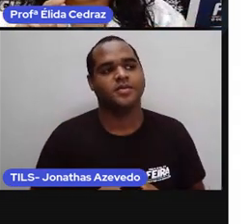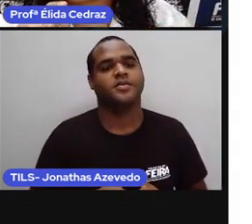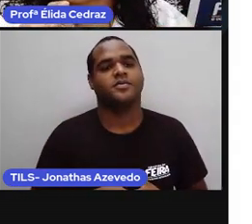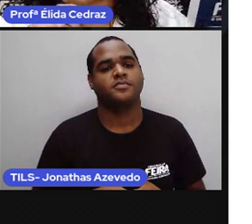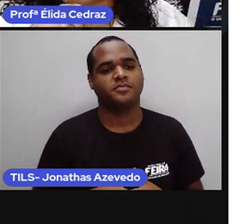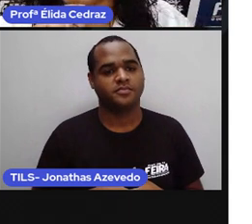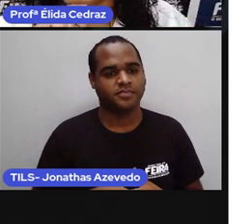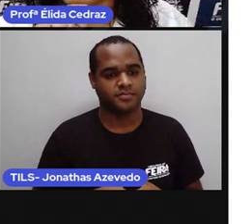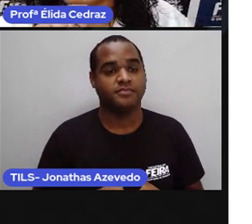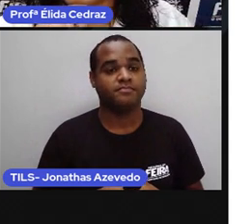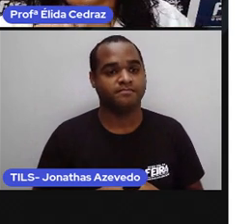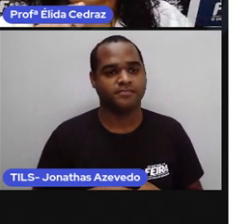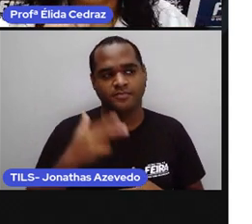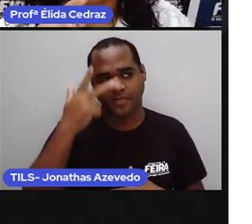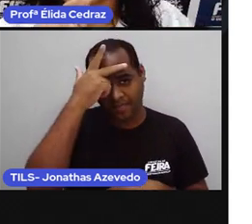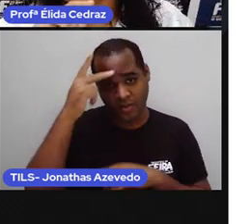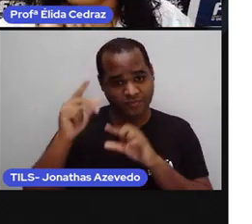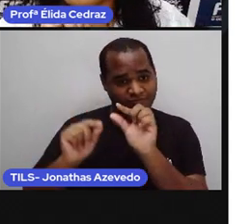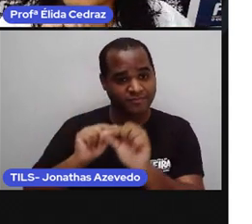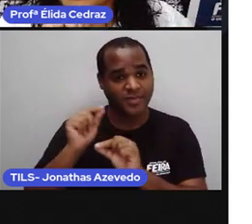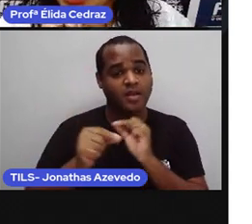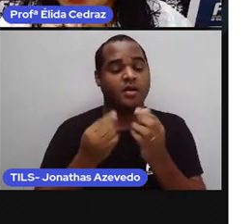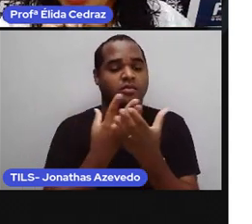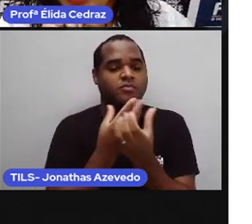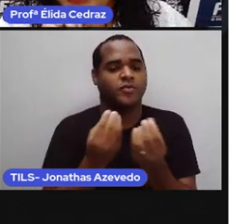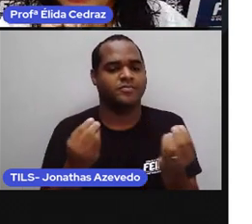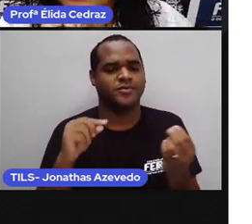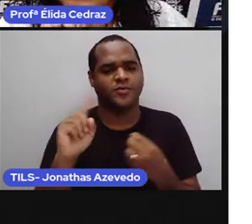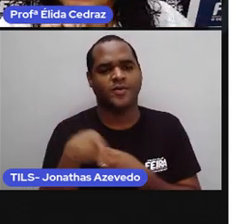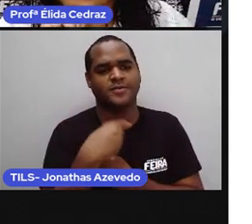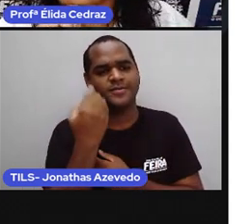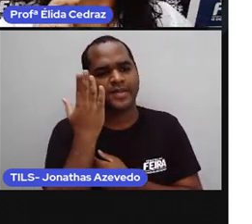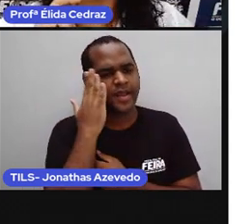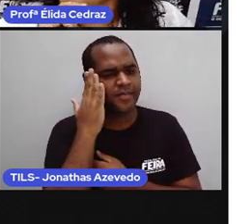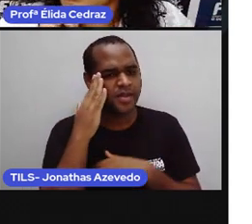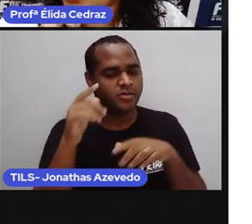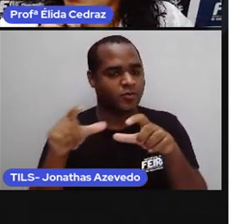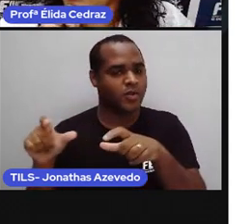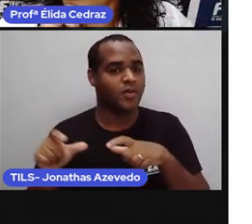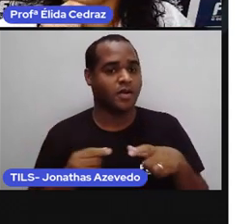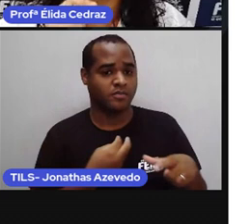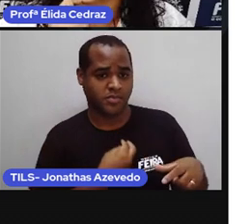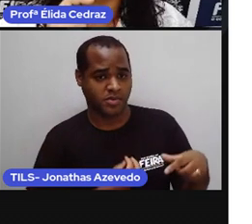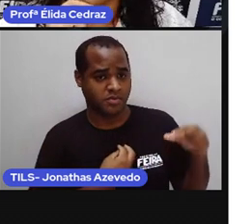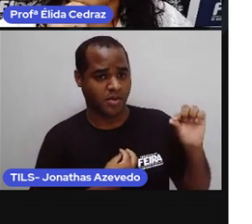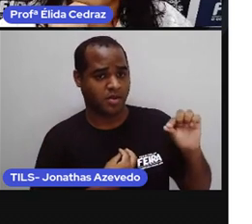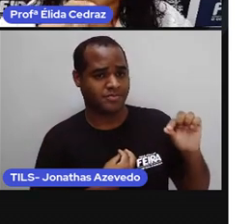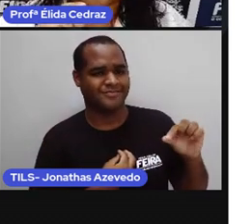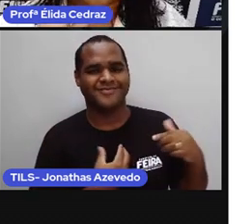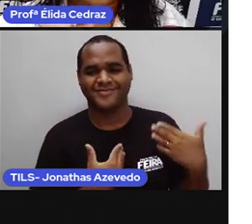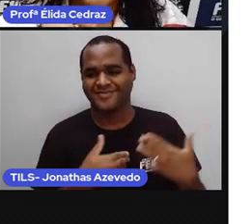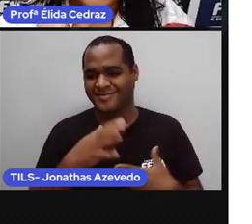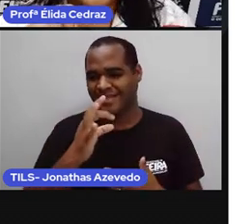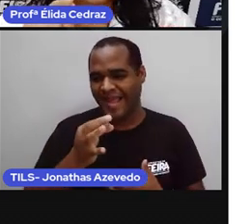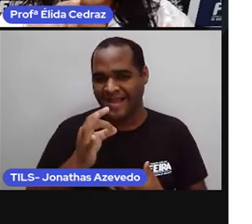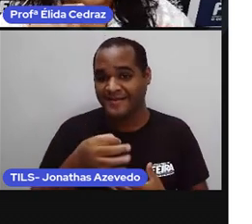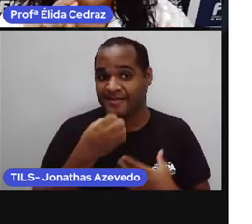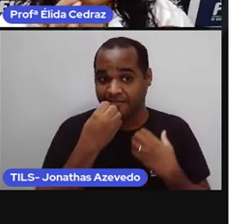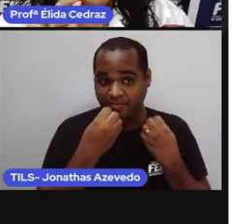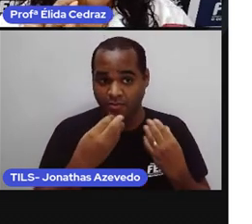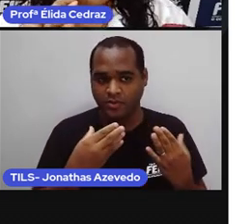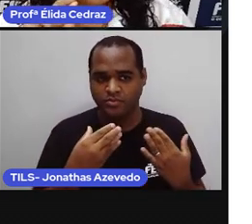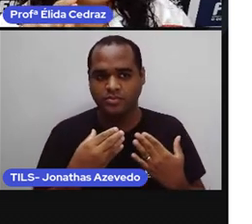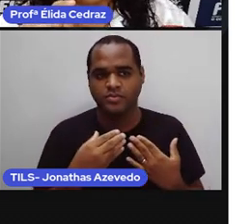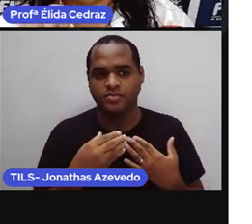Muitas pessoas não sabem onde a gente mora. Certo? Isso. A